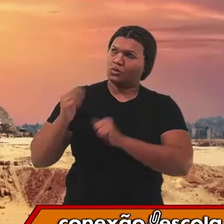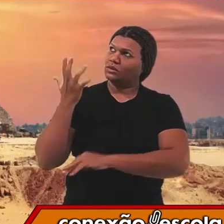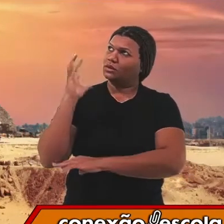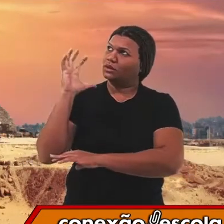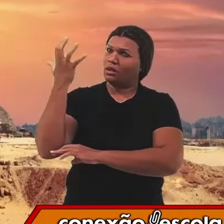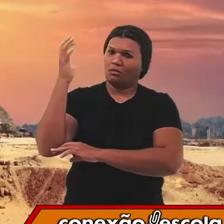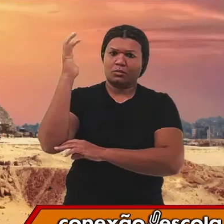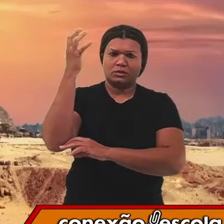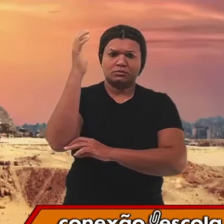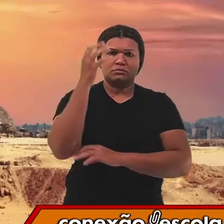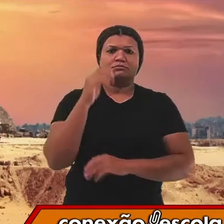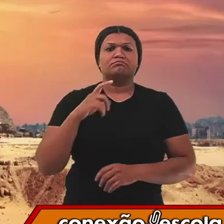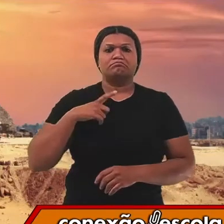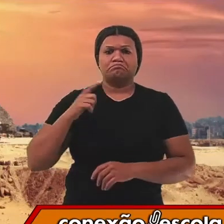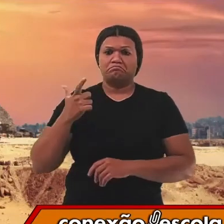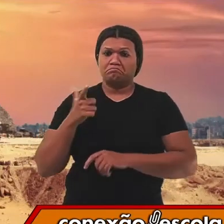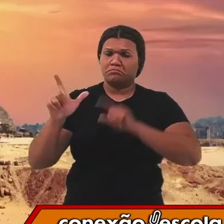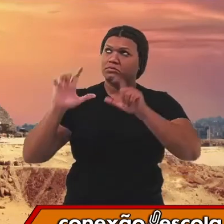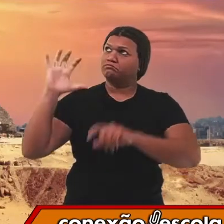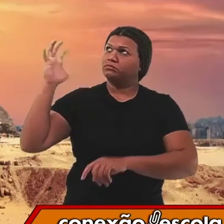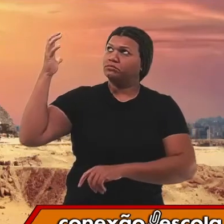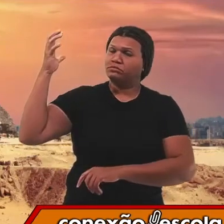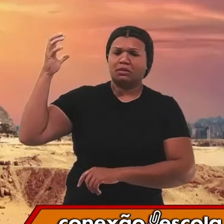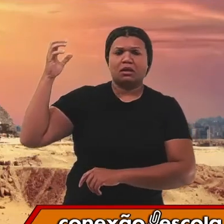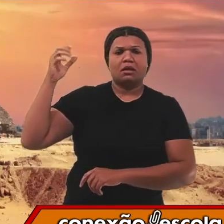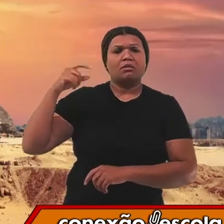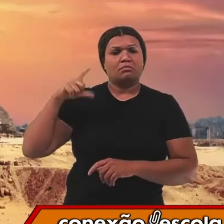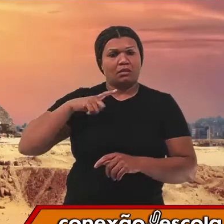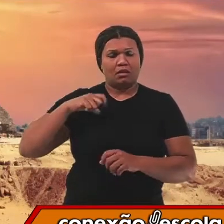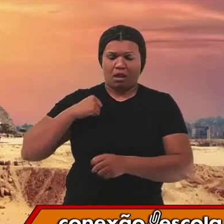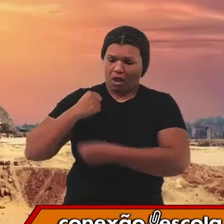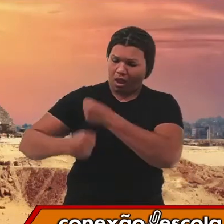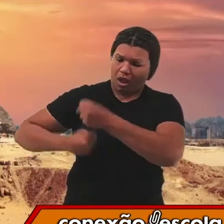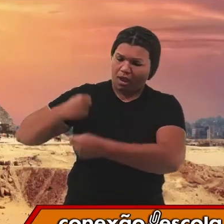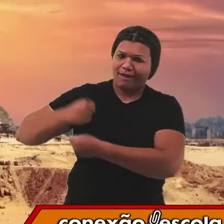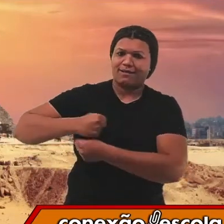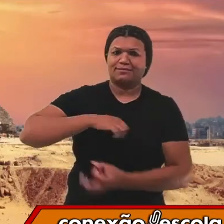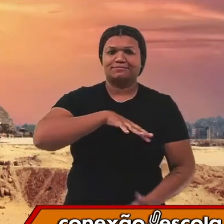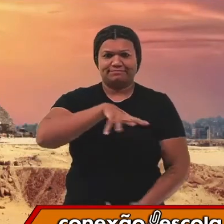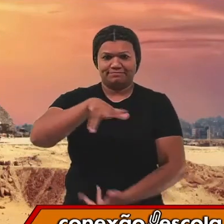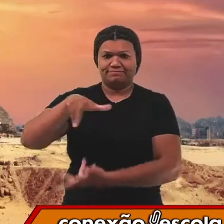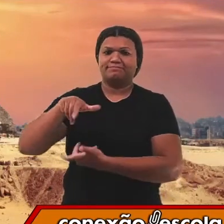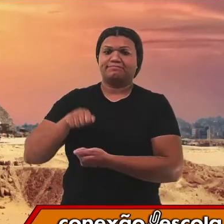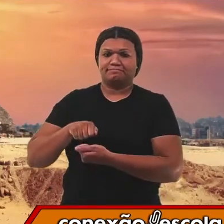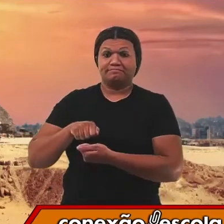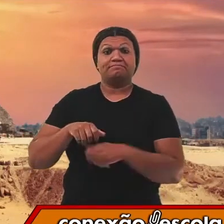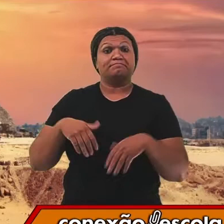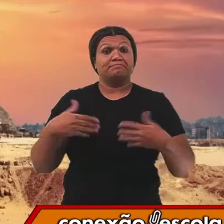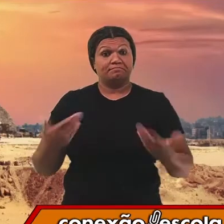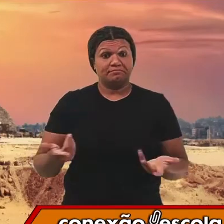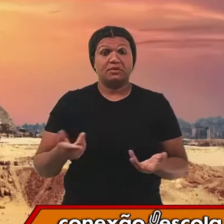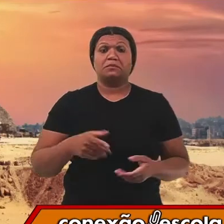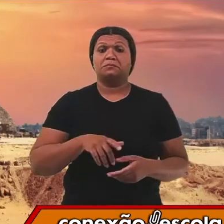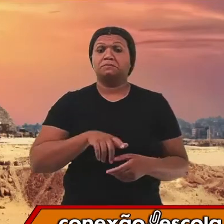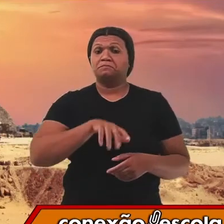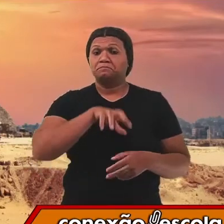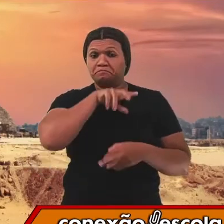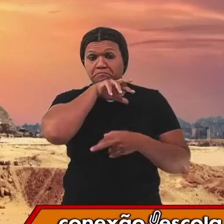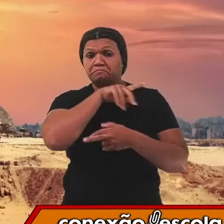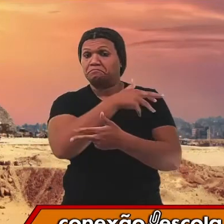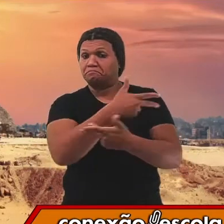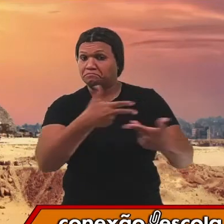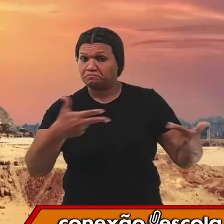transformações que existiram no nosso planeta ao longo de milhares de anos. Então, esses seres que conseguem